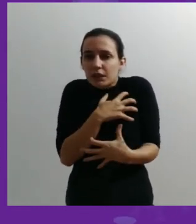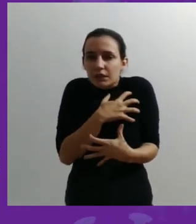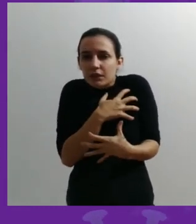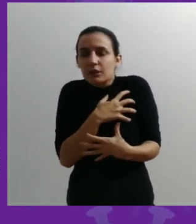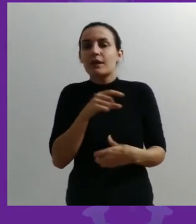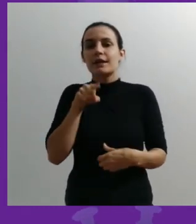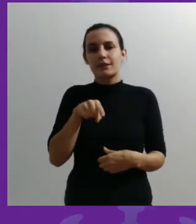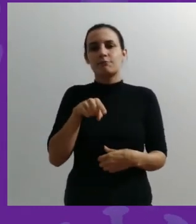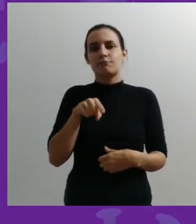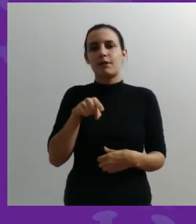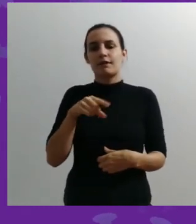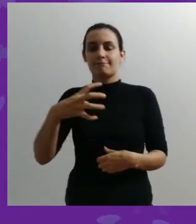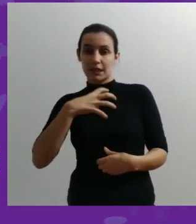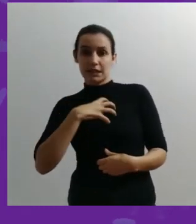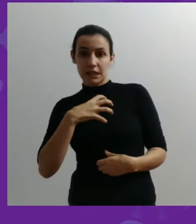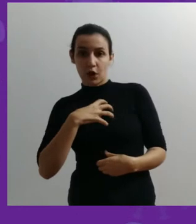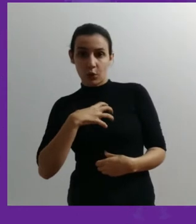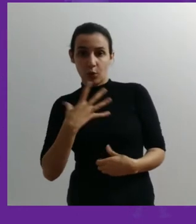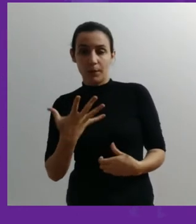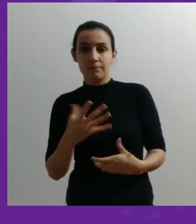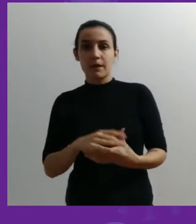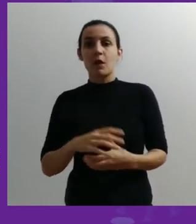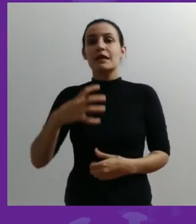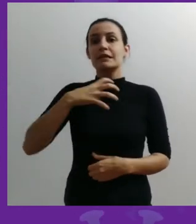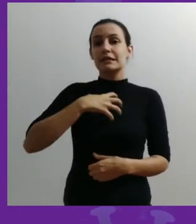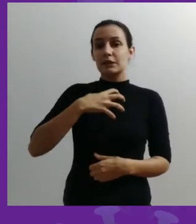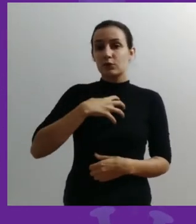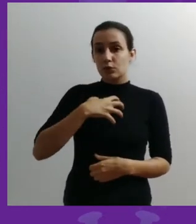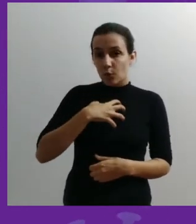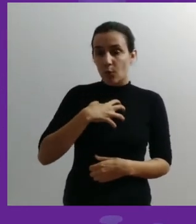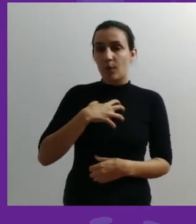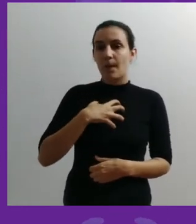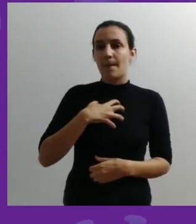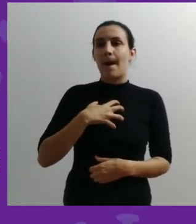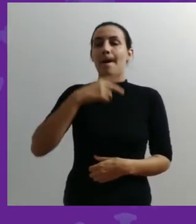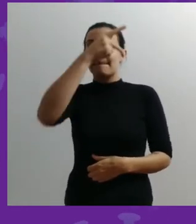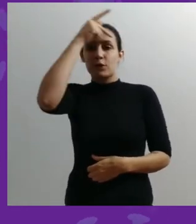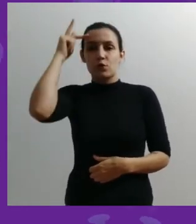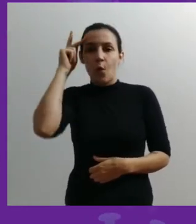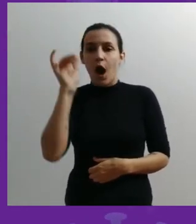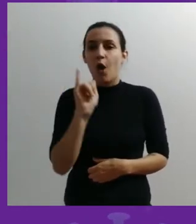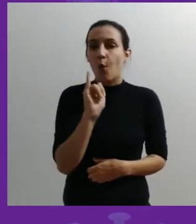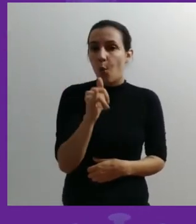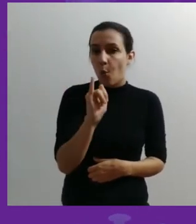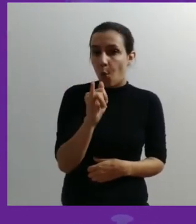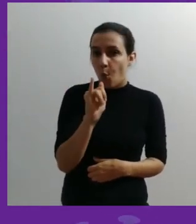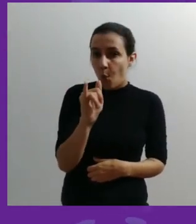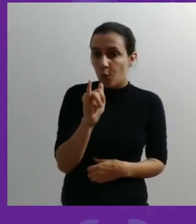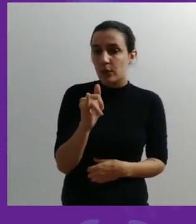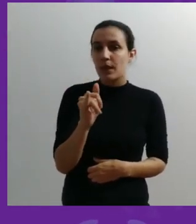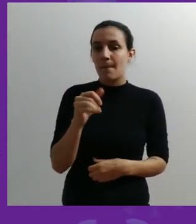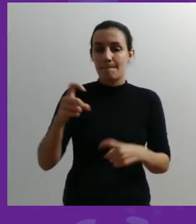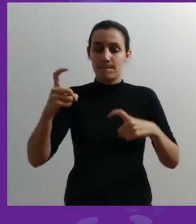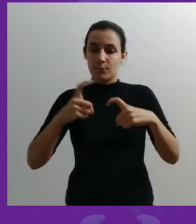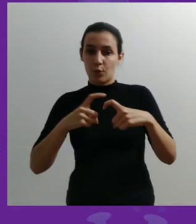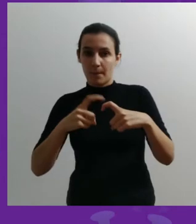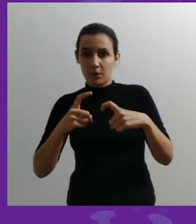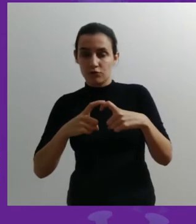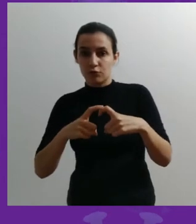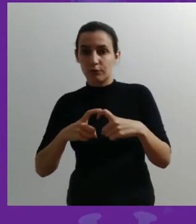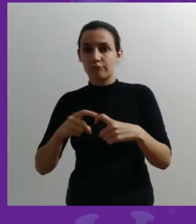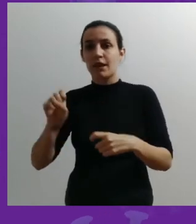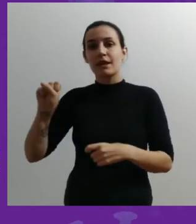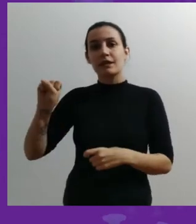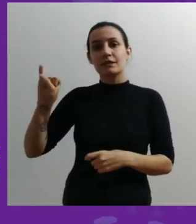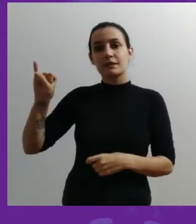febre, isso é um sintoma. Então o sintoma é o que a pessoa sente e conta para o médico o que está sentindo. E